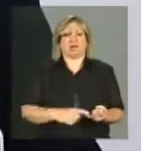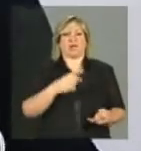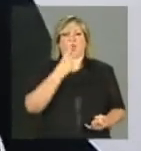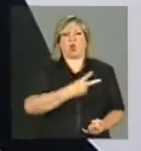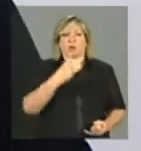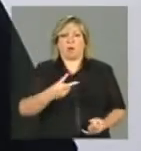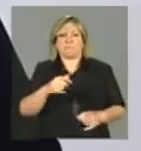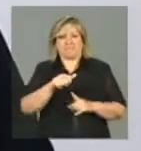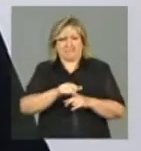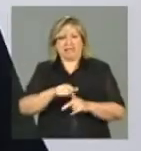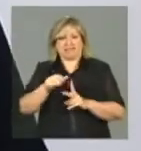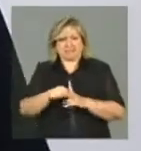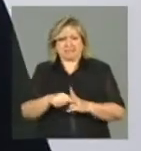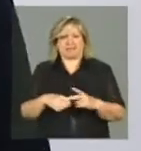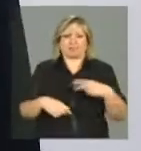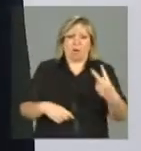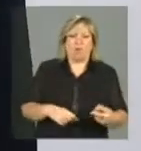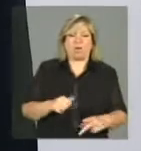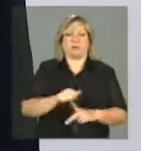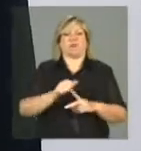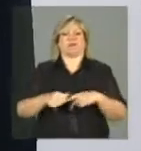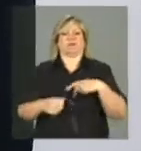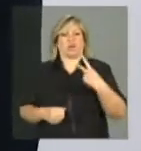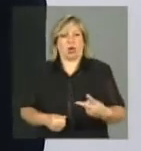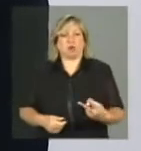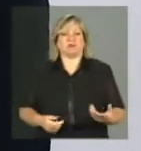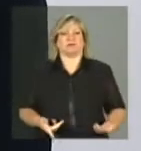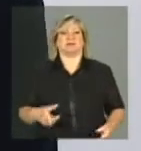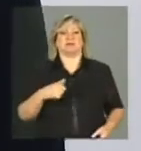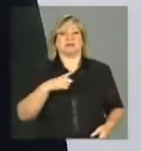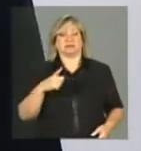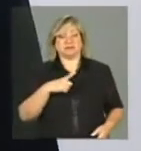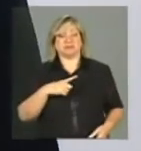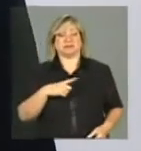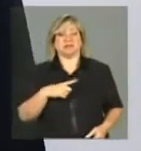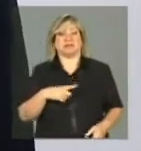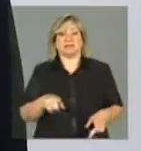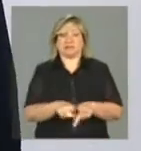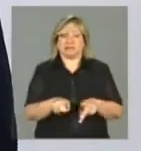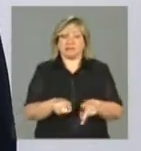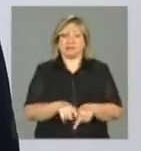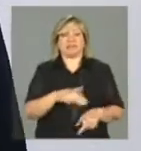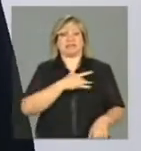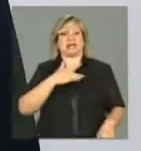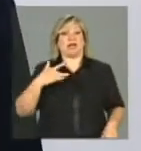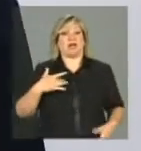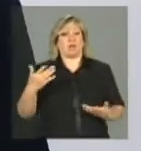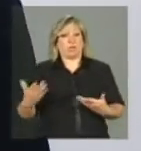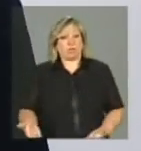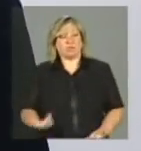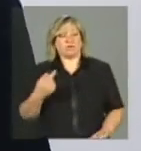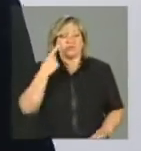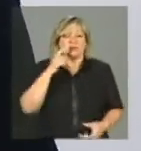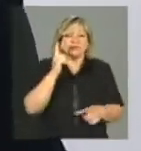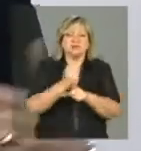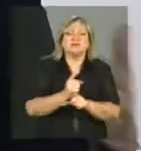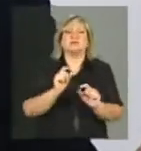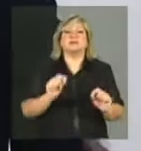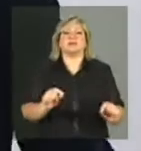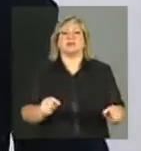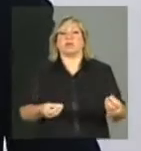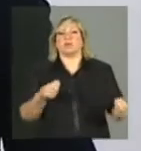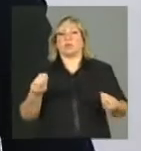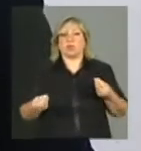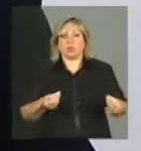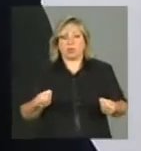recente do que a do cadastro, que foi atualizado muitas vezes no ano anterior. Da mesma forma, da saúde, a identificação de você, de